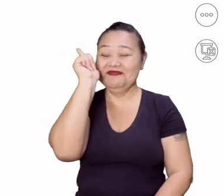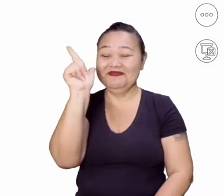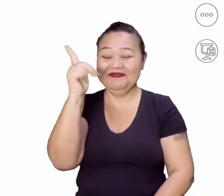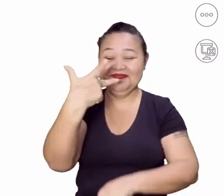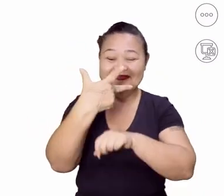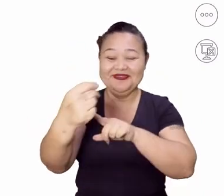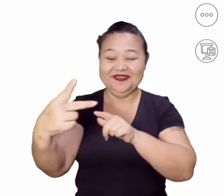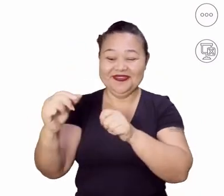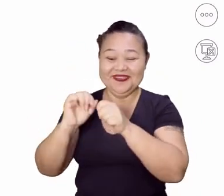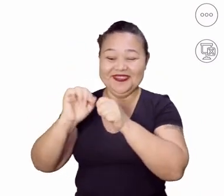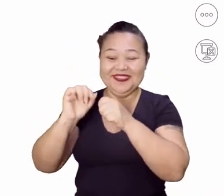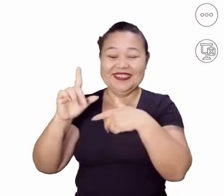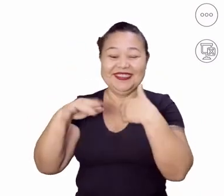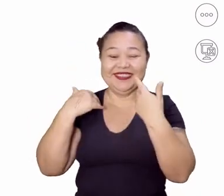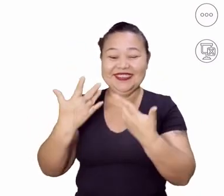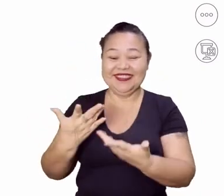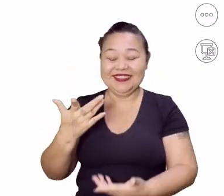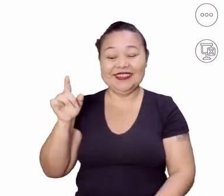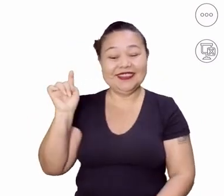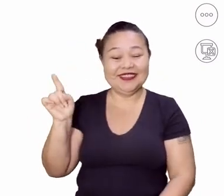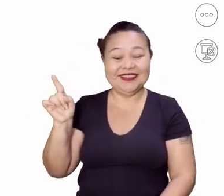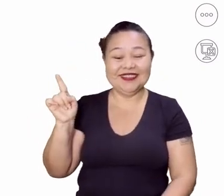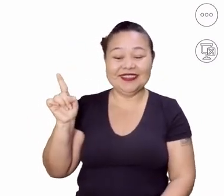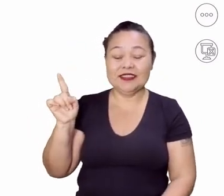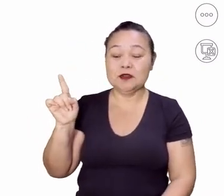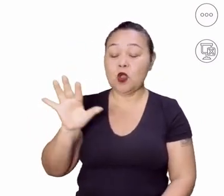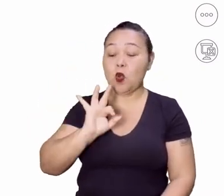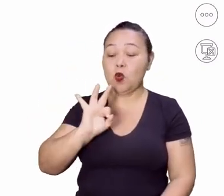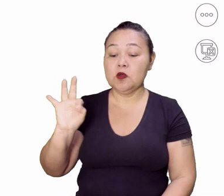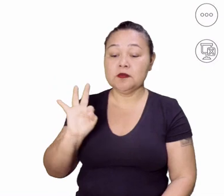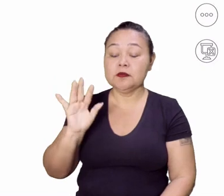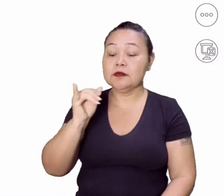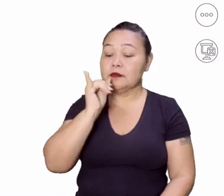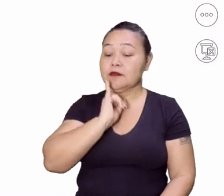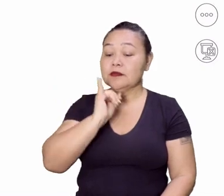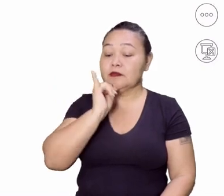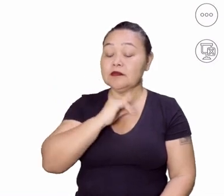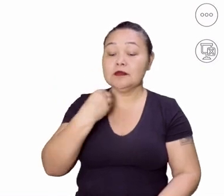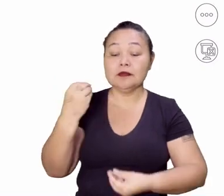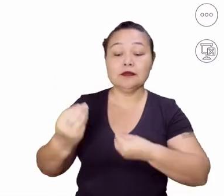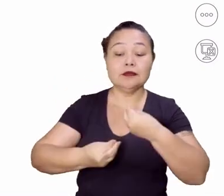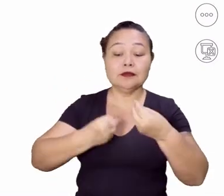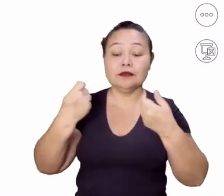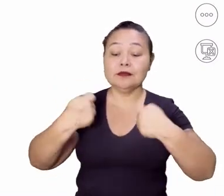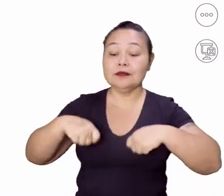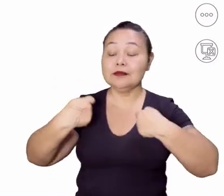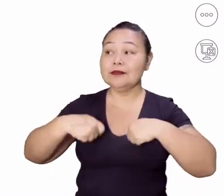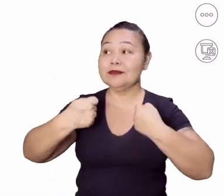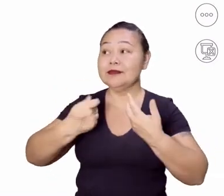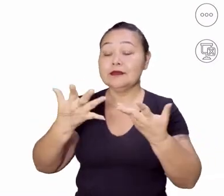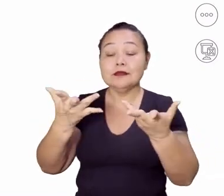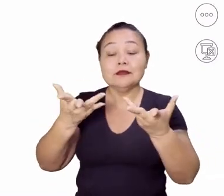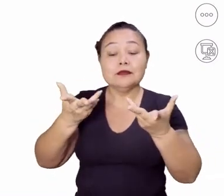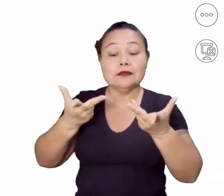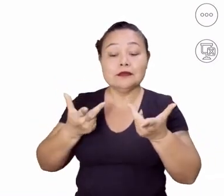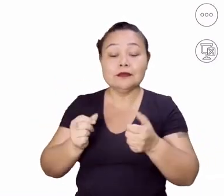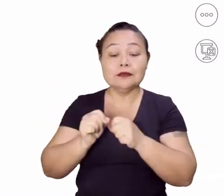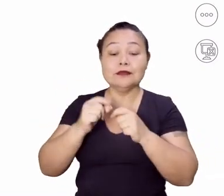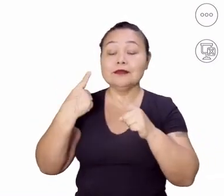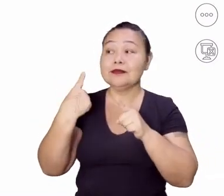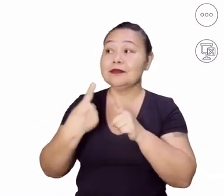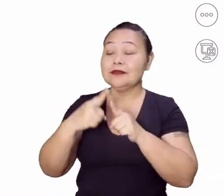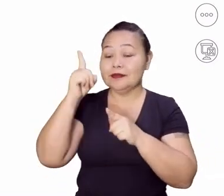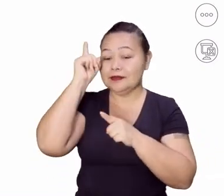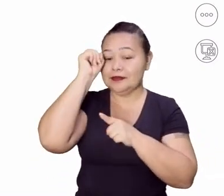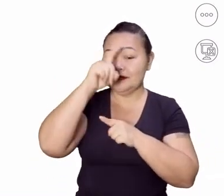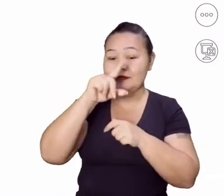ganhar tudo. E ele é um ótimo exemplo, né? De como a gente precisa trabalhar as nossas habilidades. Por que é